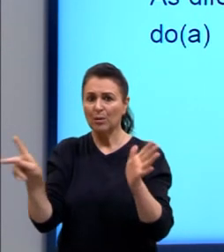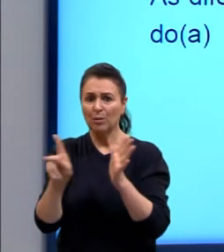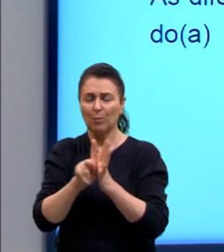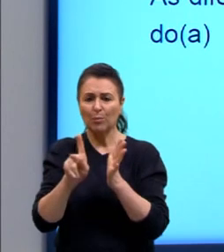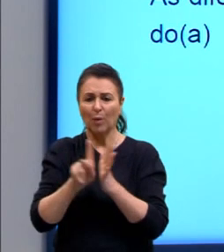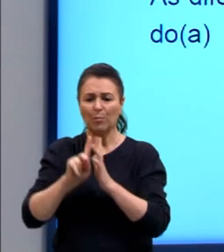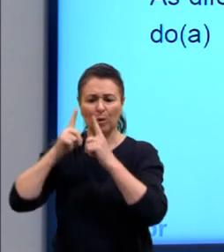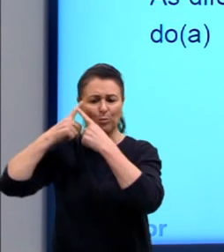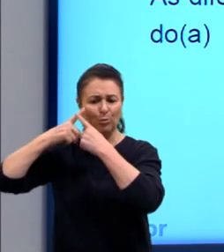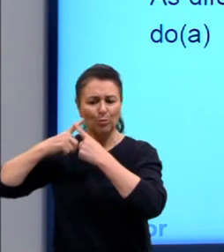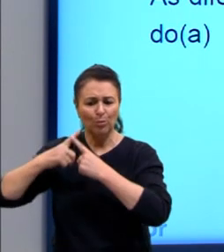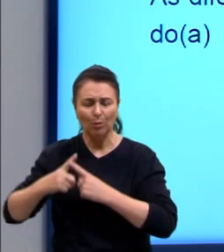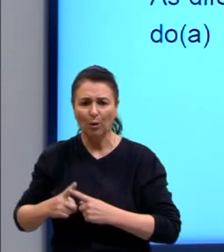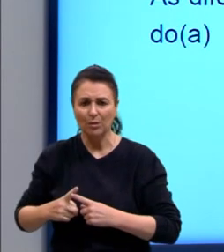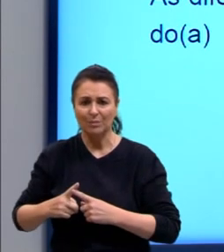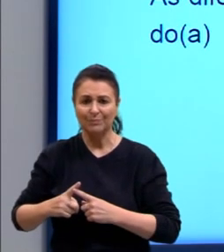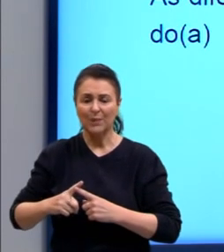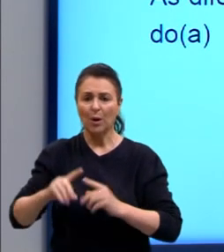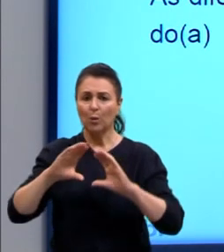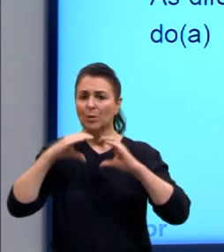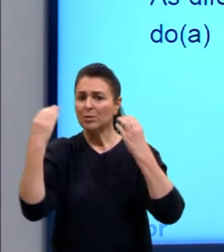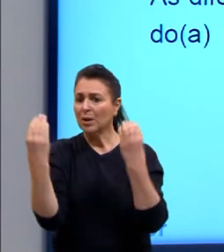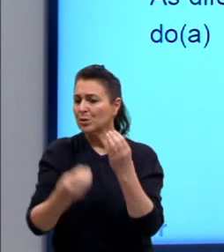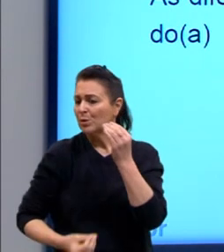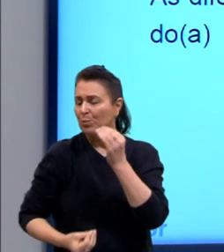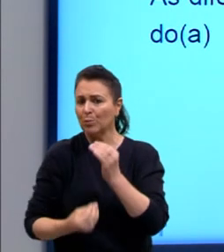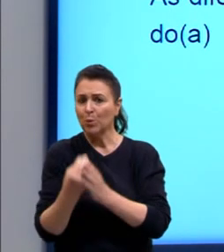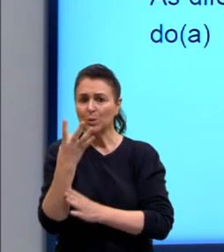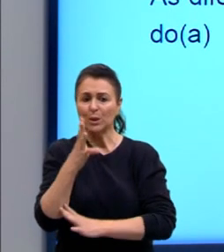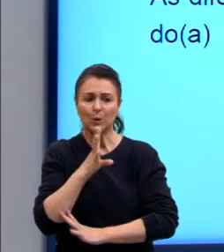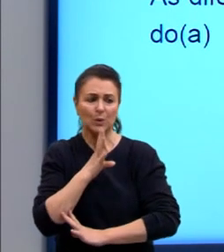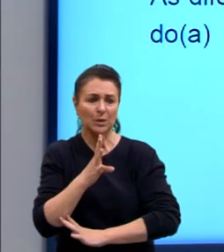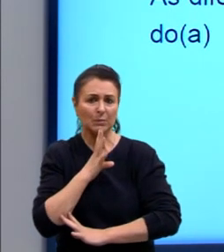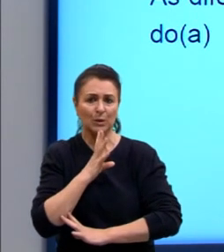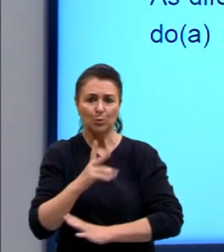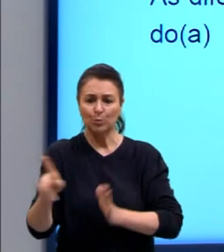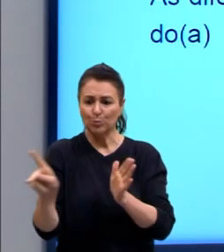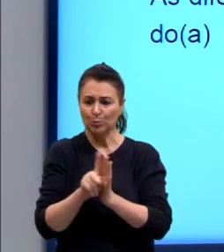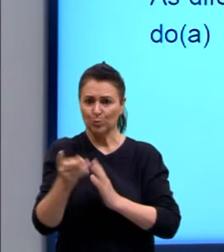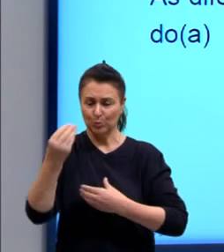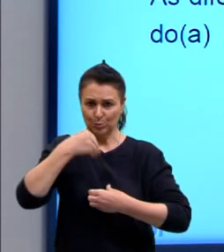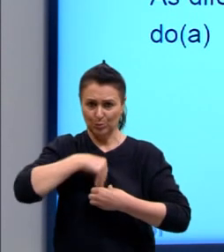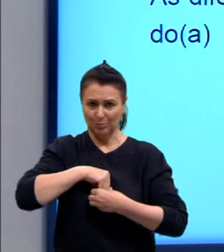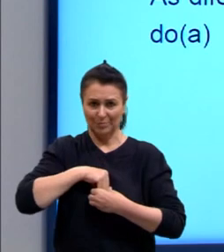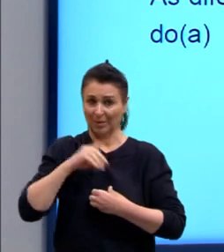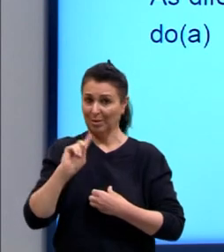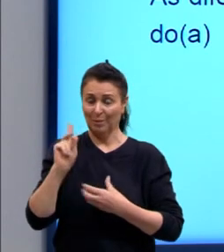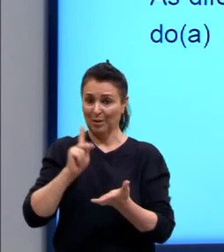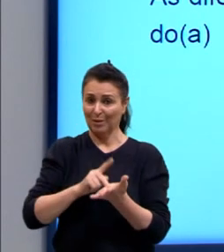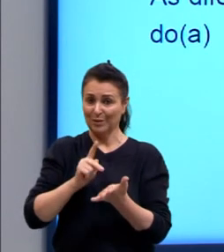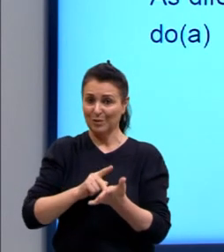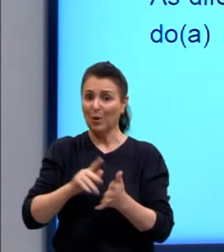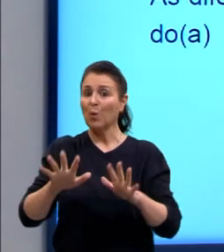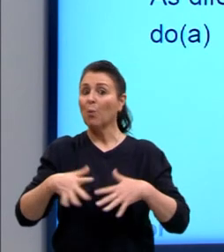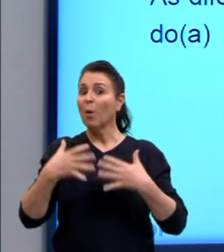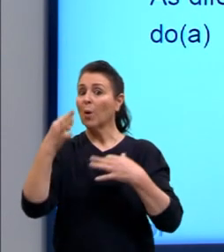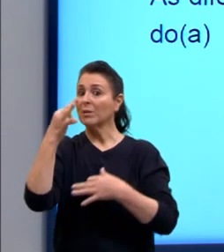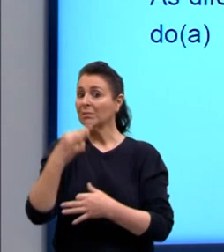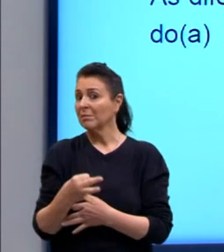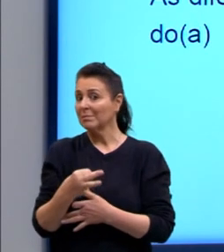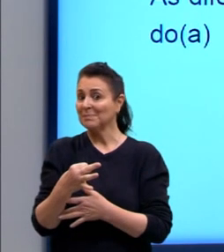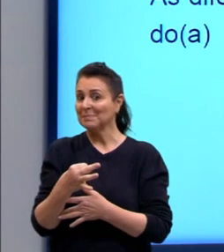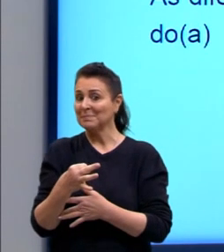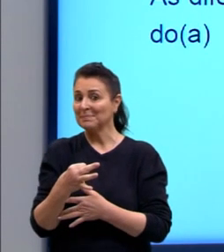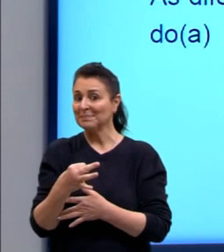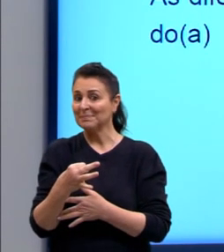lógicas, como se essa comunidade não produzisse conhecimento sobre si mesma, o que também não é verdadeiro. Então, a alternativa correta